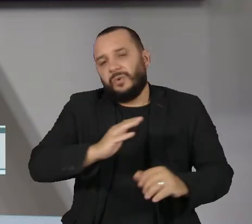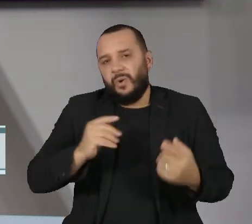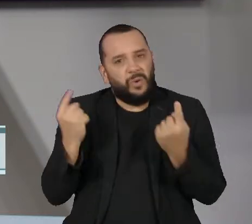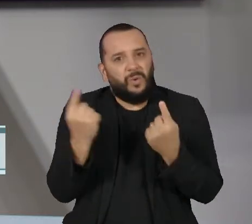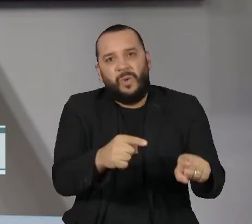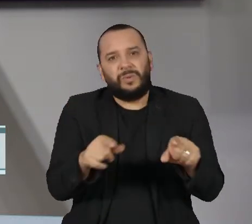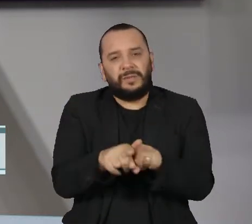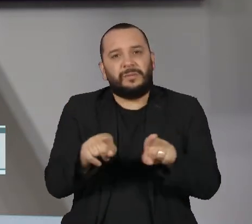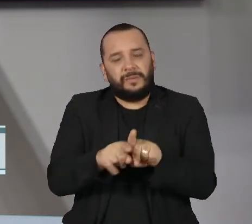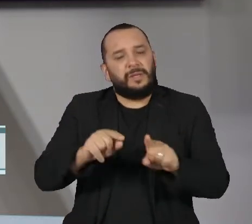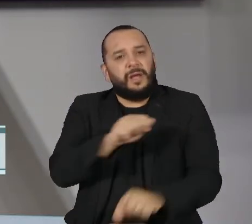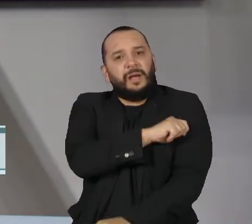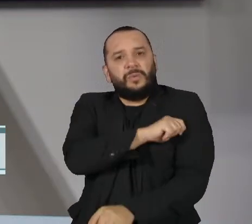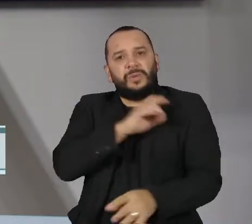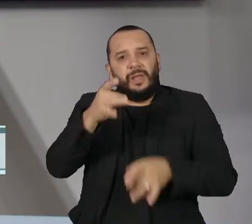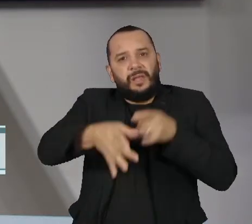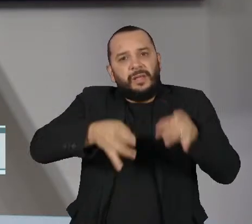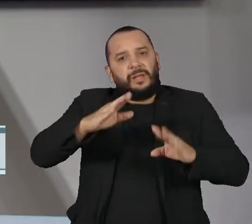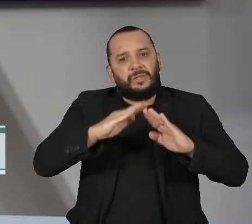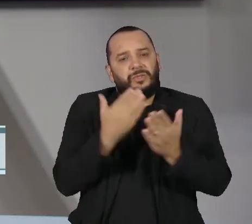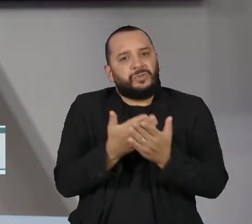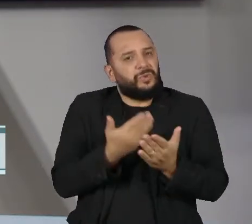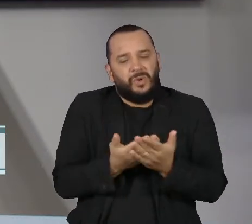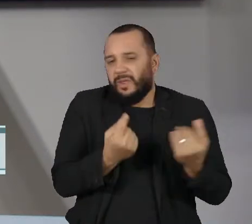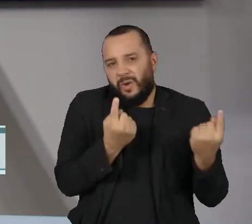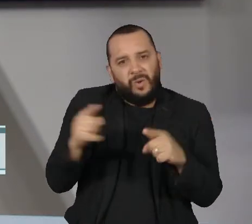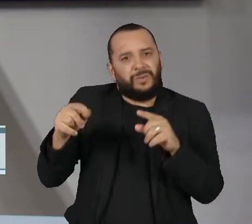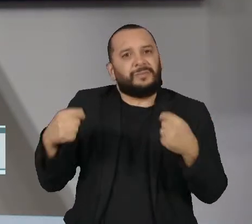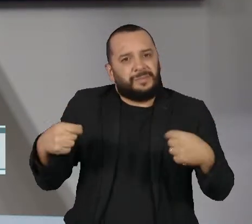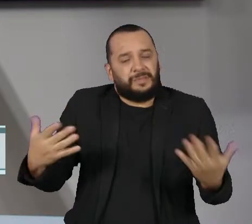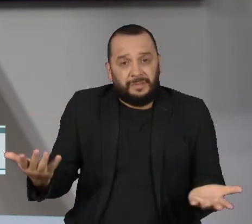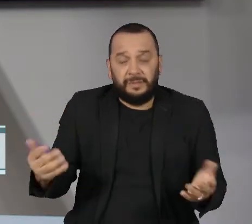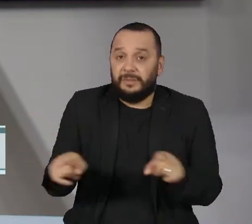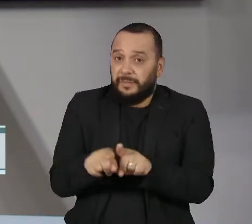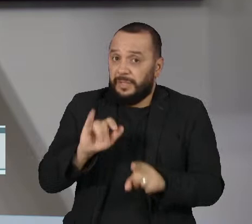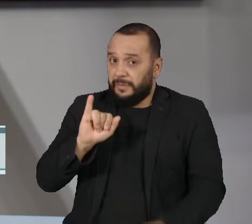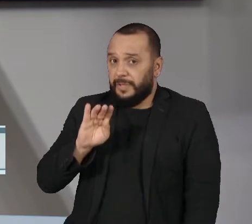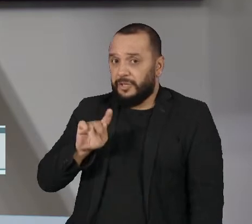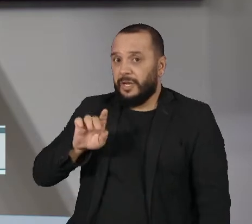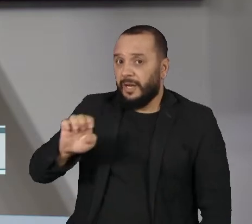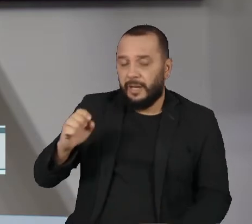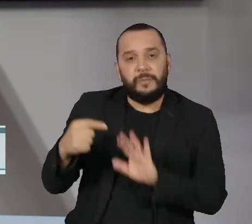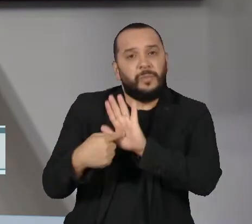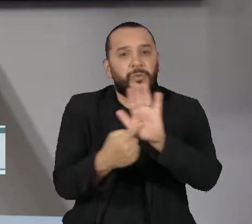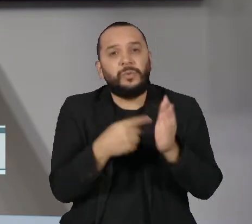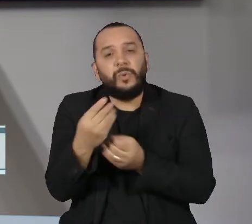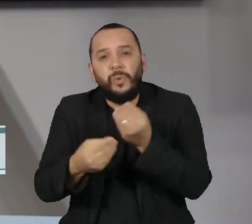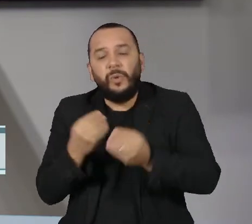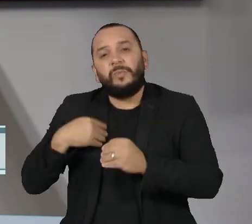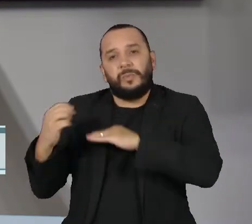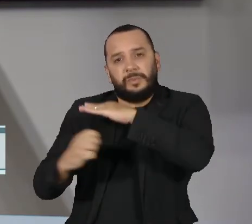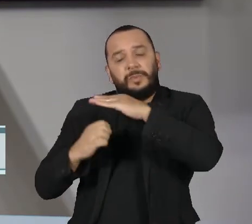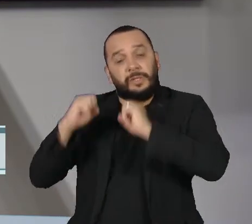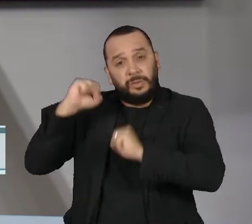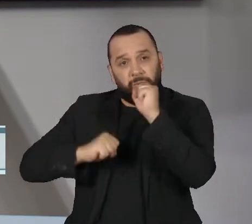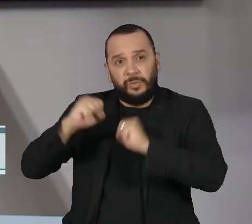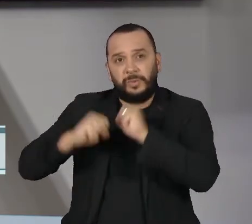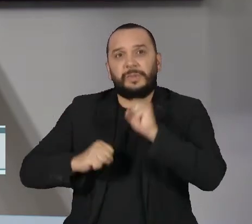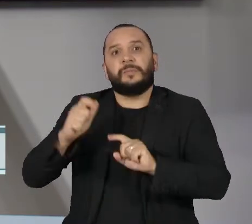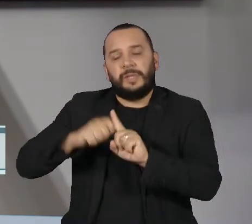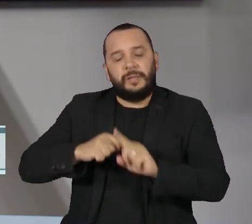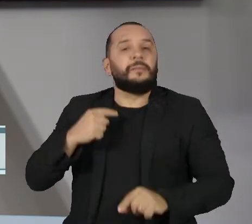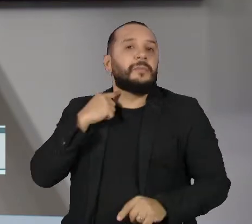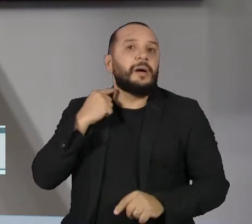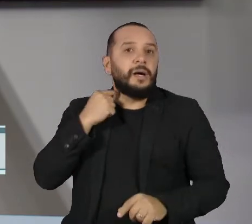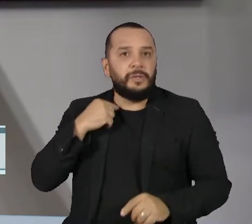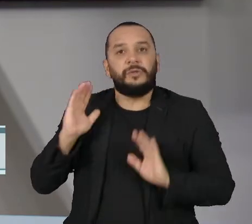O IBGE divulgou hoje o desempenho da indústria no mês de maio. A produção cresceu 0,3% em relação ao